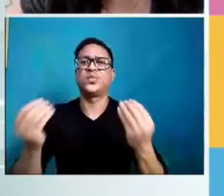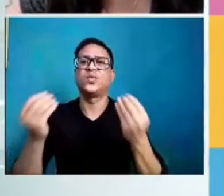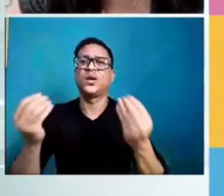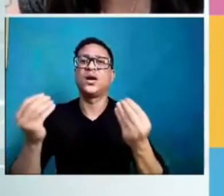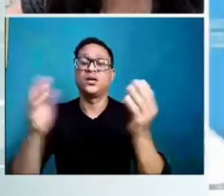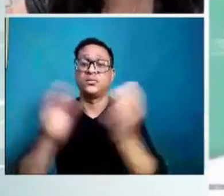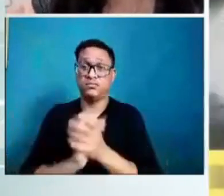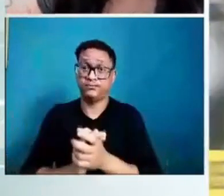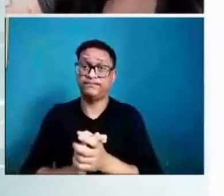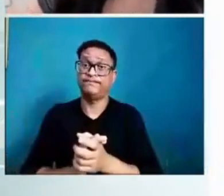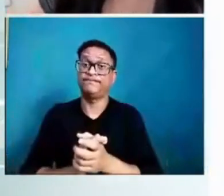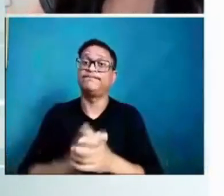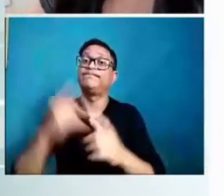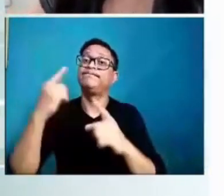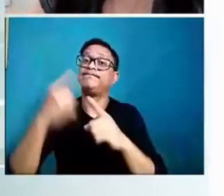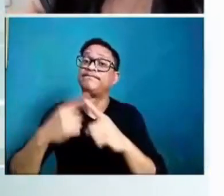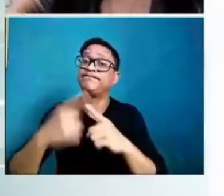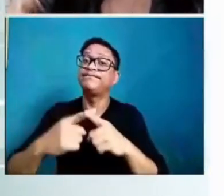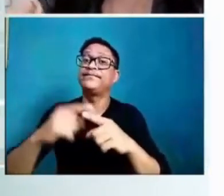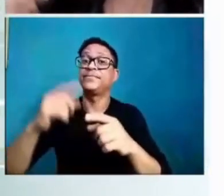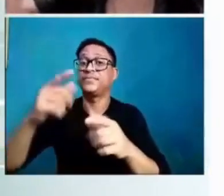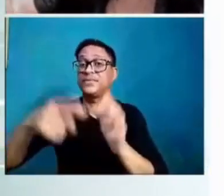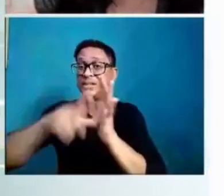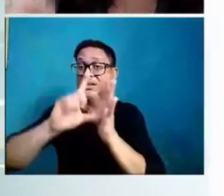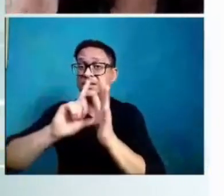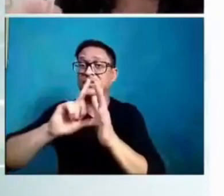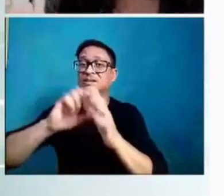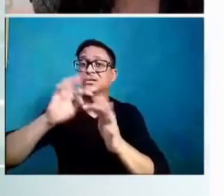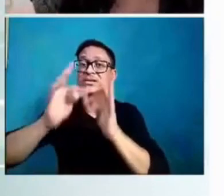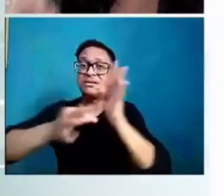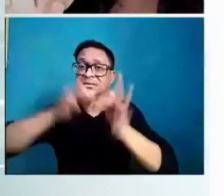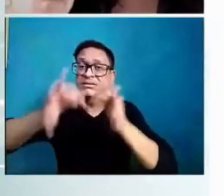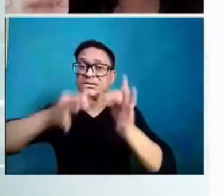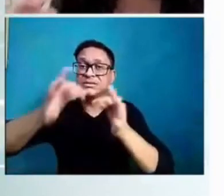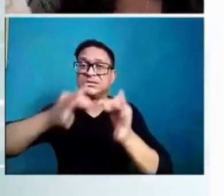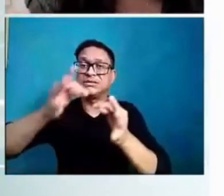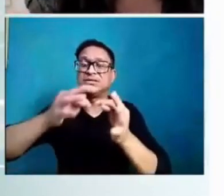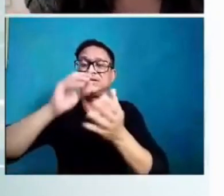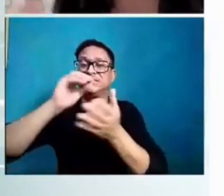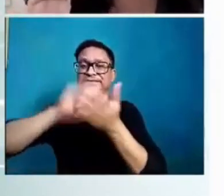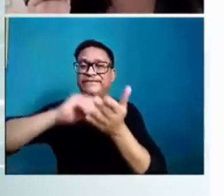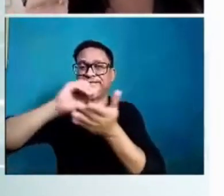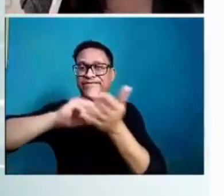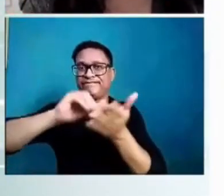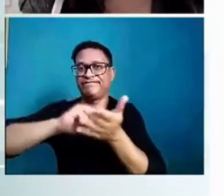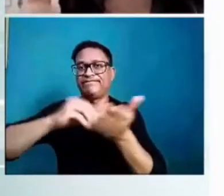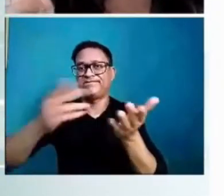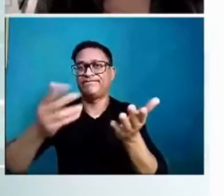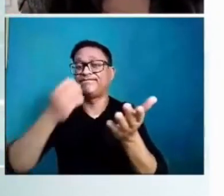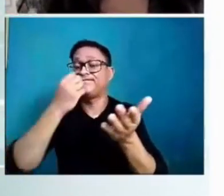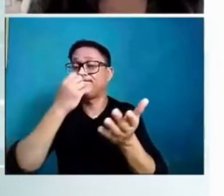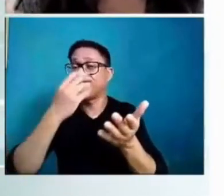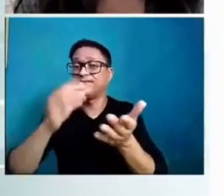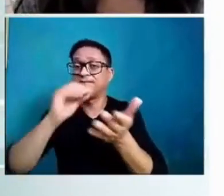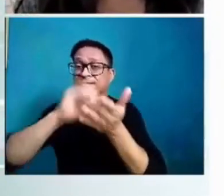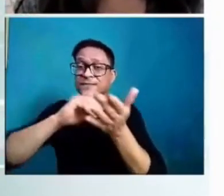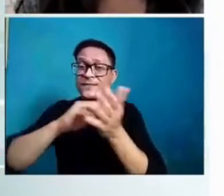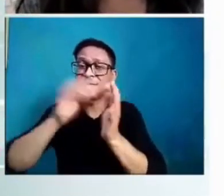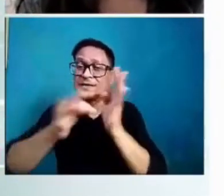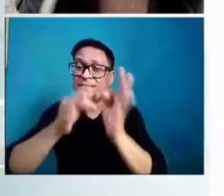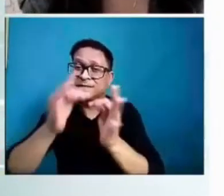as comorbidades não são tratadas. Então quando acontece isso, das comorbidades que estão presentes nas pessoas